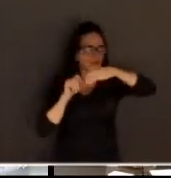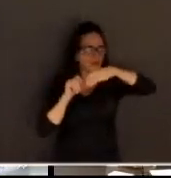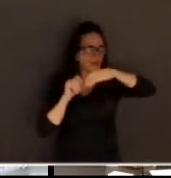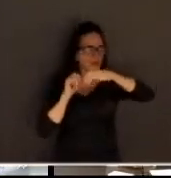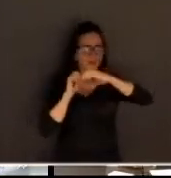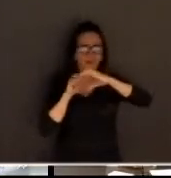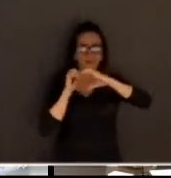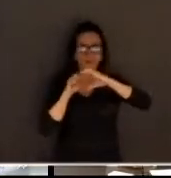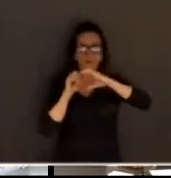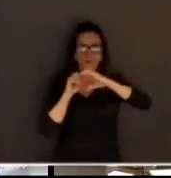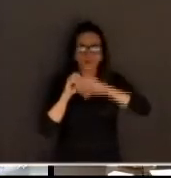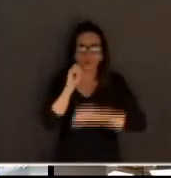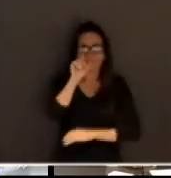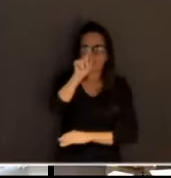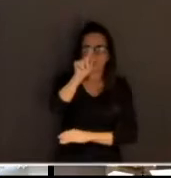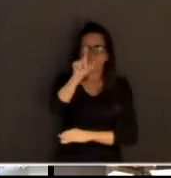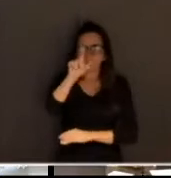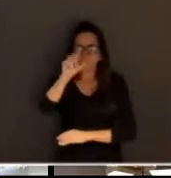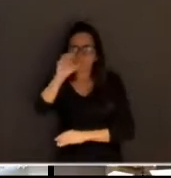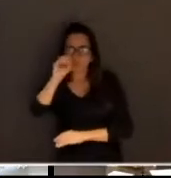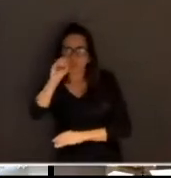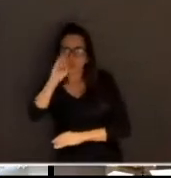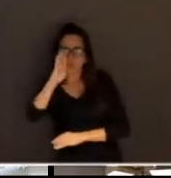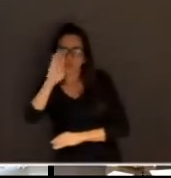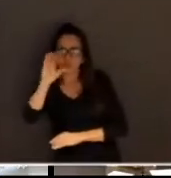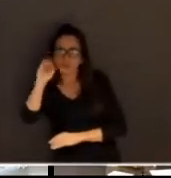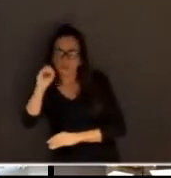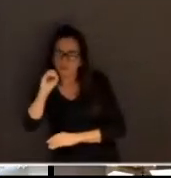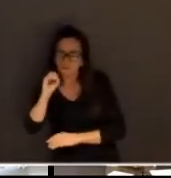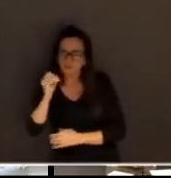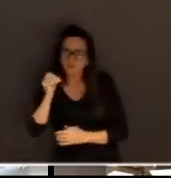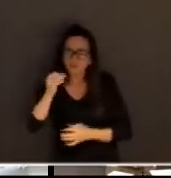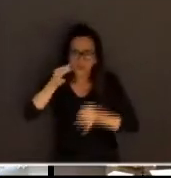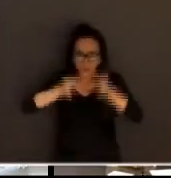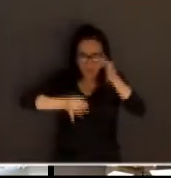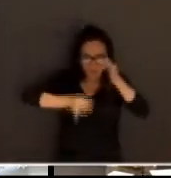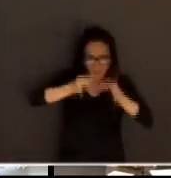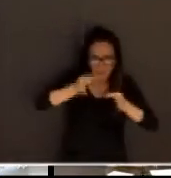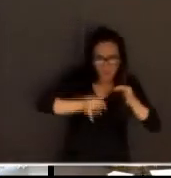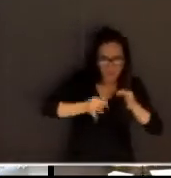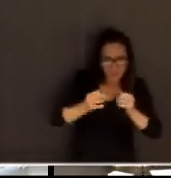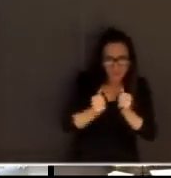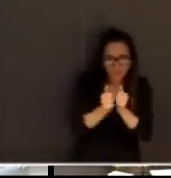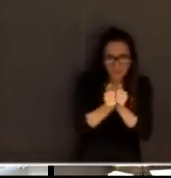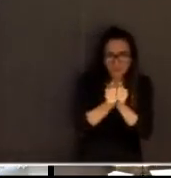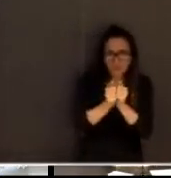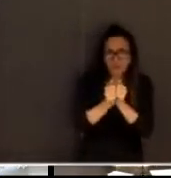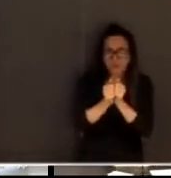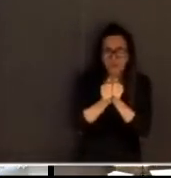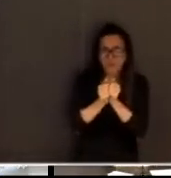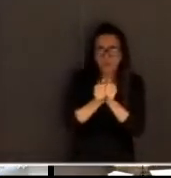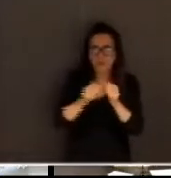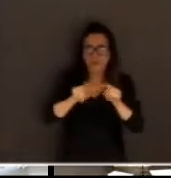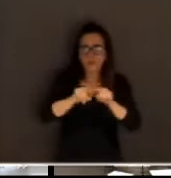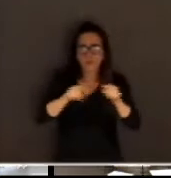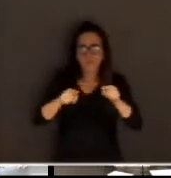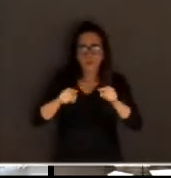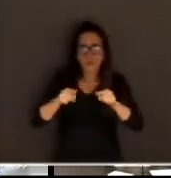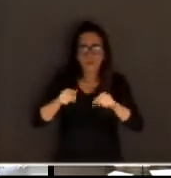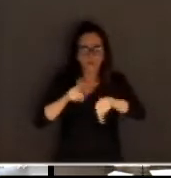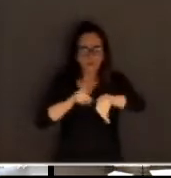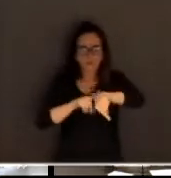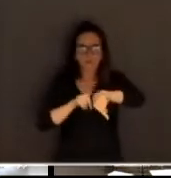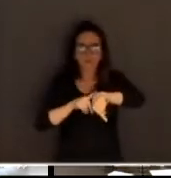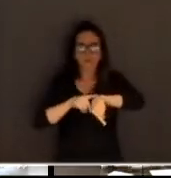Então, o juiz fez do jeito que ele quis. O defensor estava lá, defendendo seu cliente. Mas, na hora que o promotor se insurgiu com